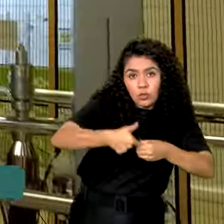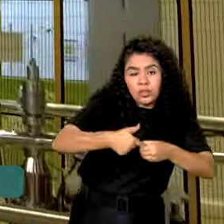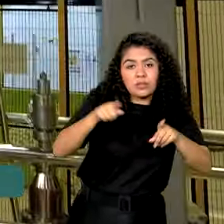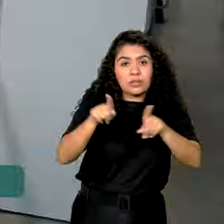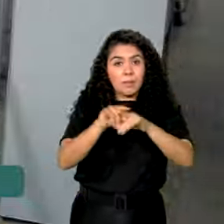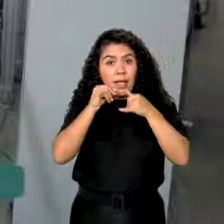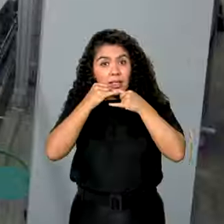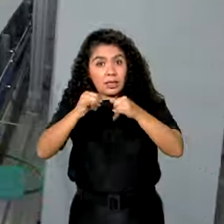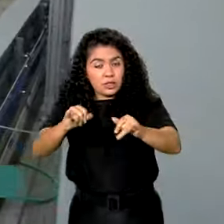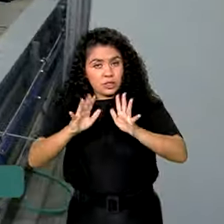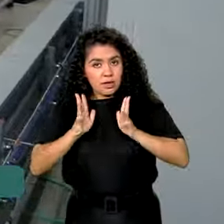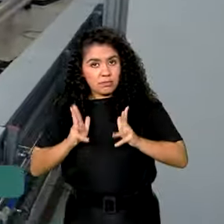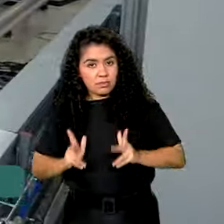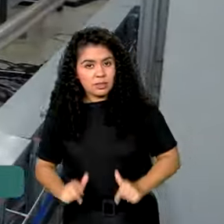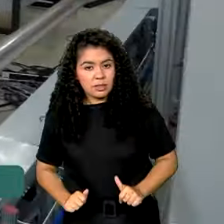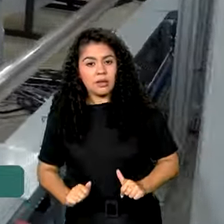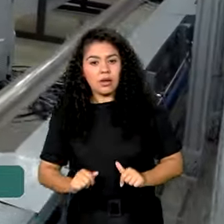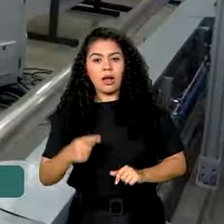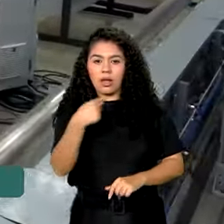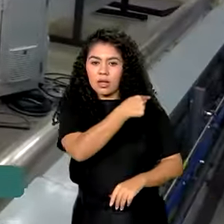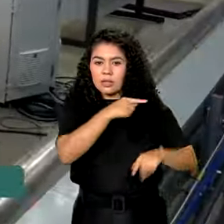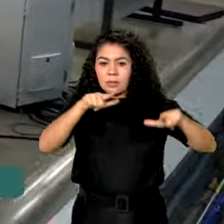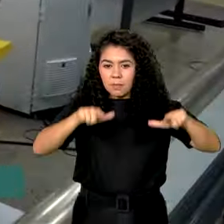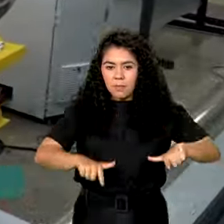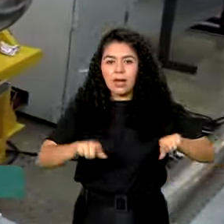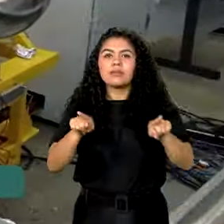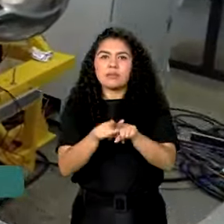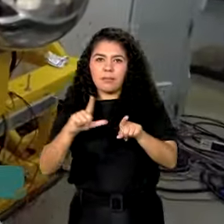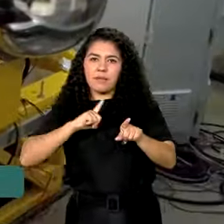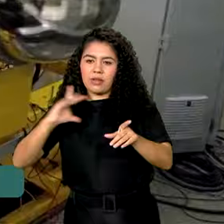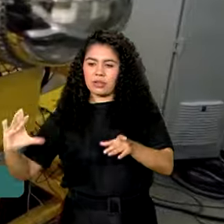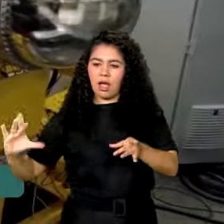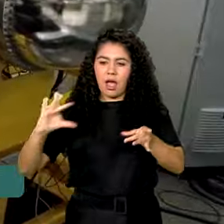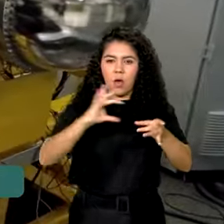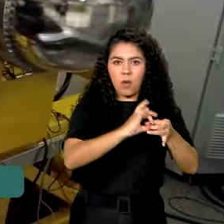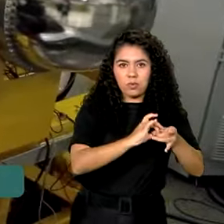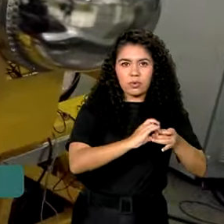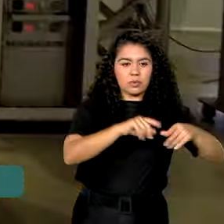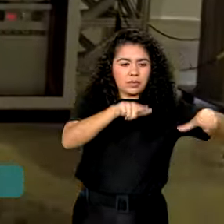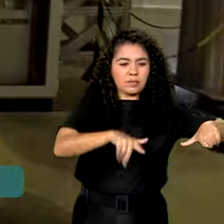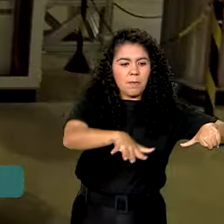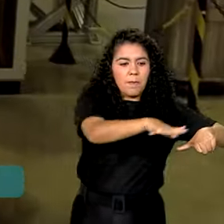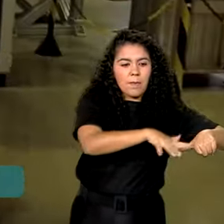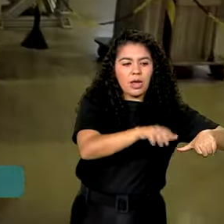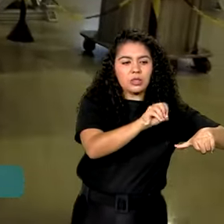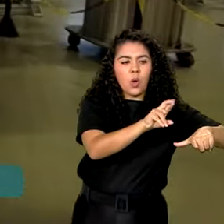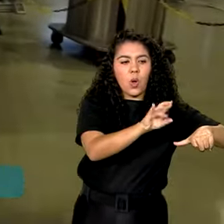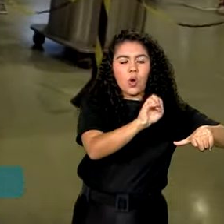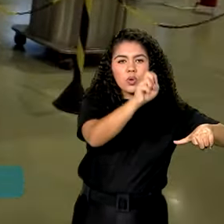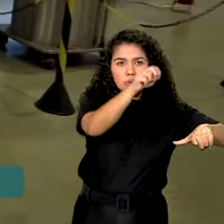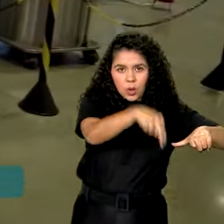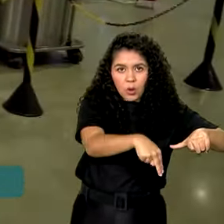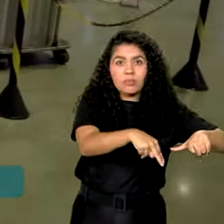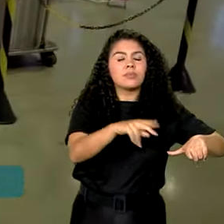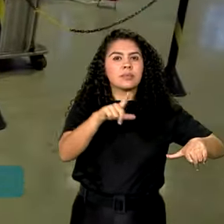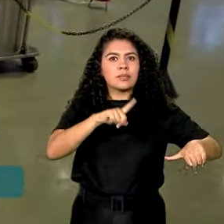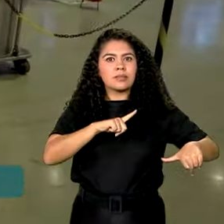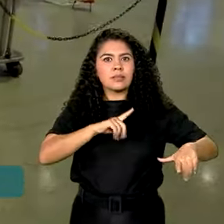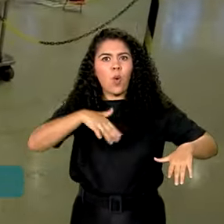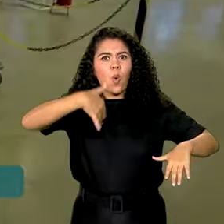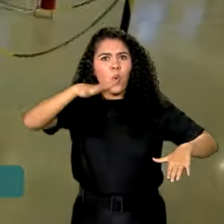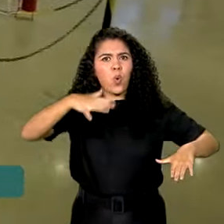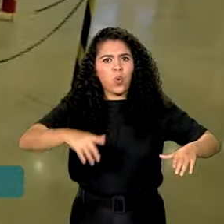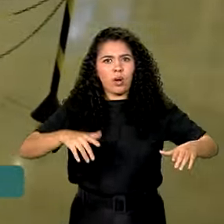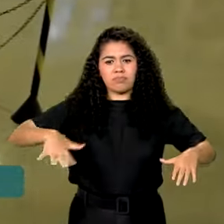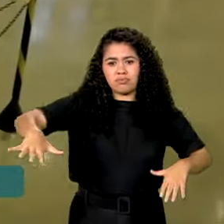renováveis, o Sirius também estará conectado ao Complexo Órion, o que resulta no maior centro